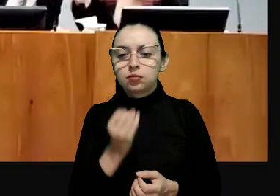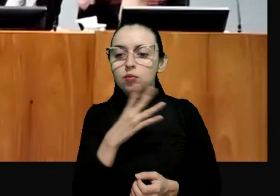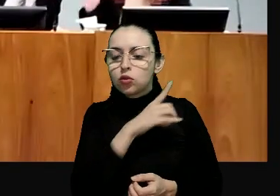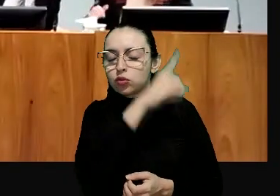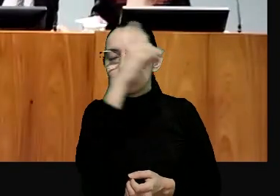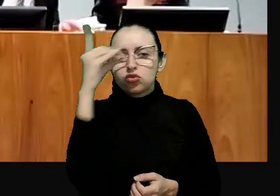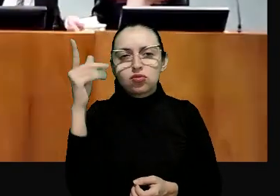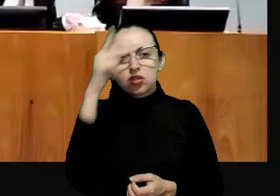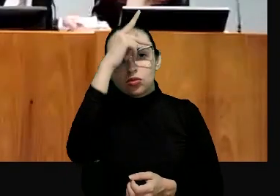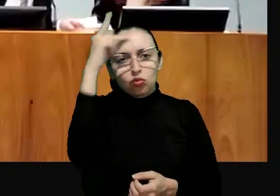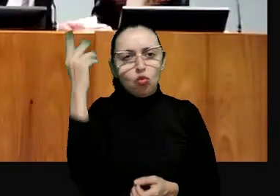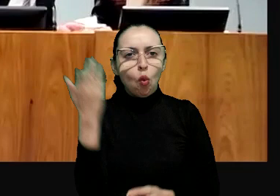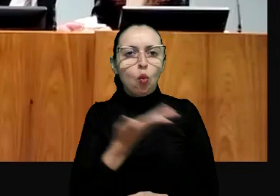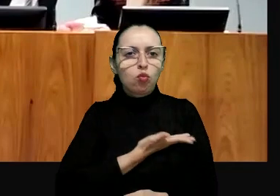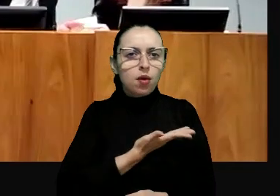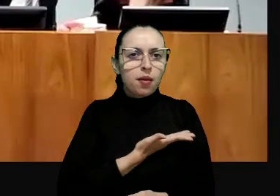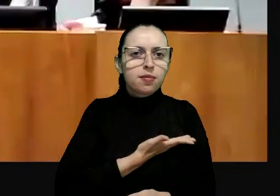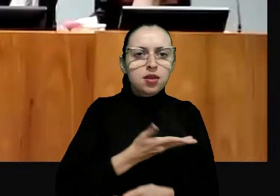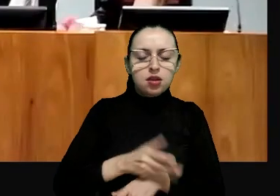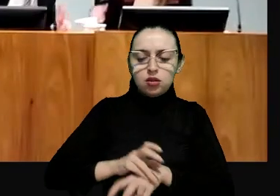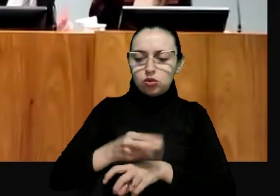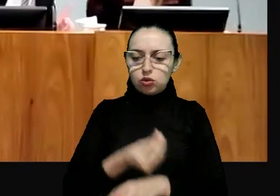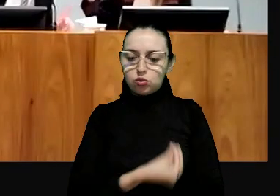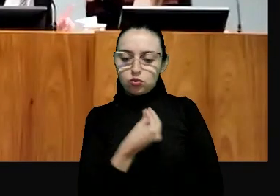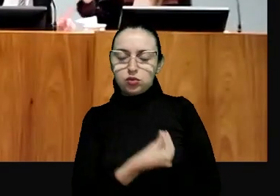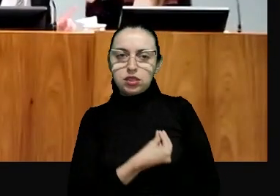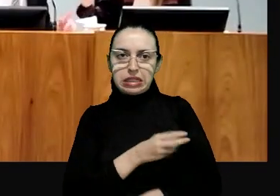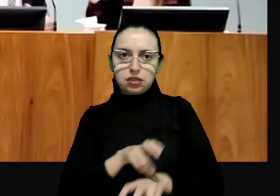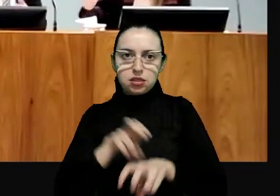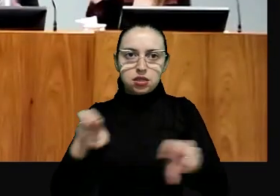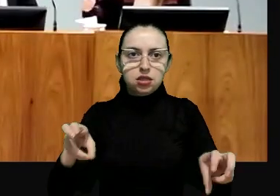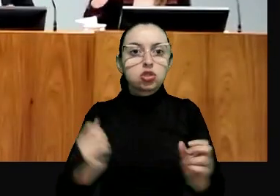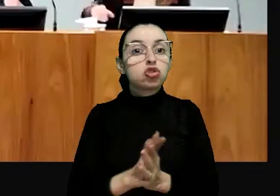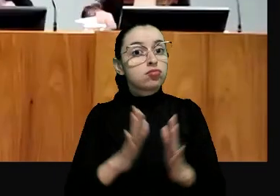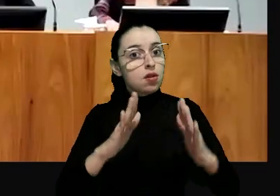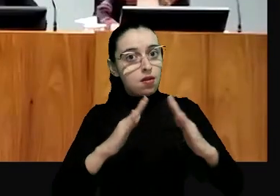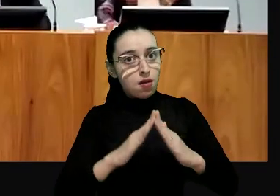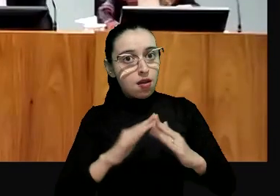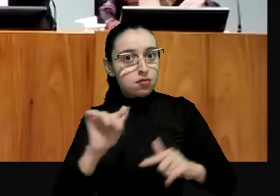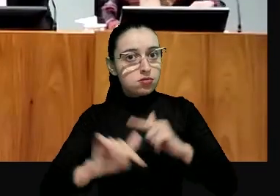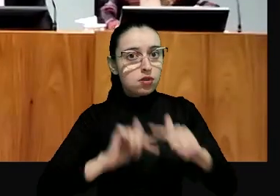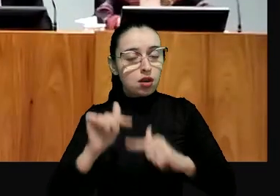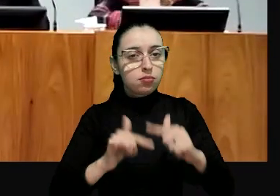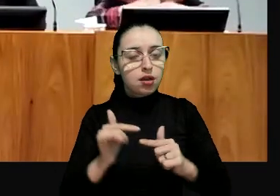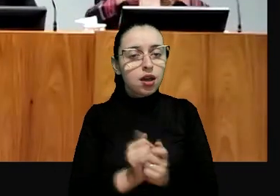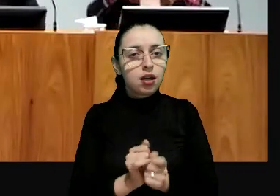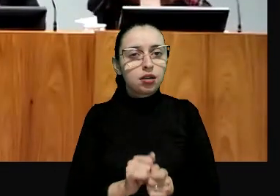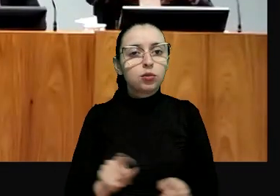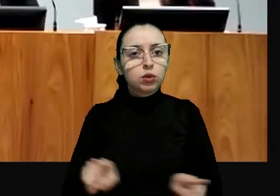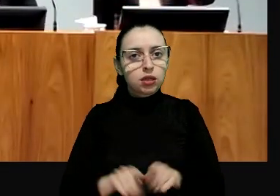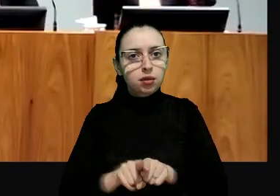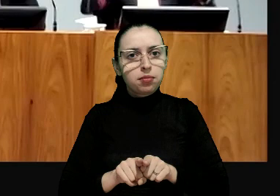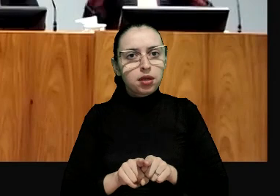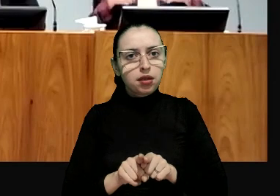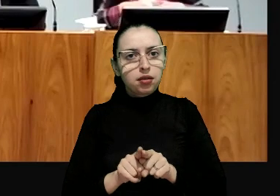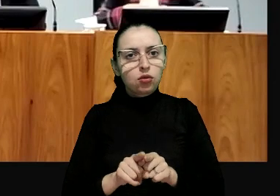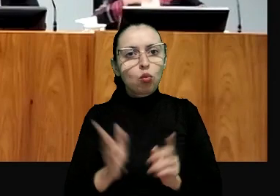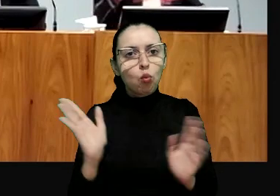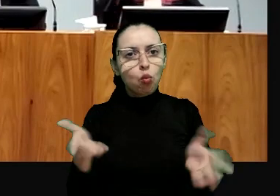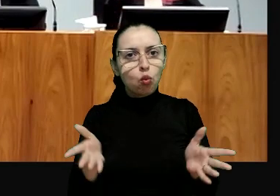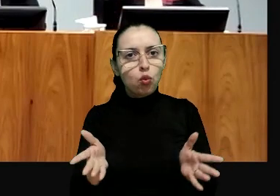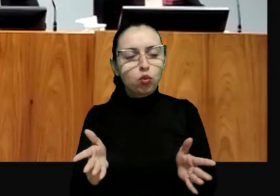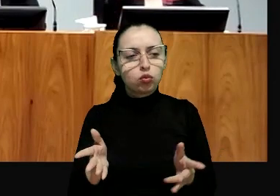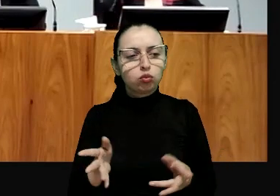Bom dia a todos os colegas que aqui estão, da casa e os que estão aqui hoje para